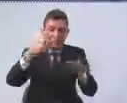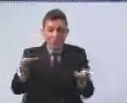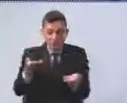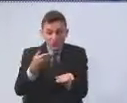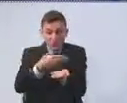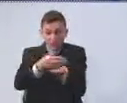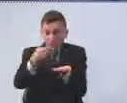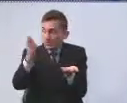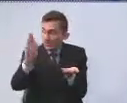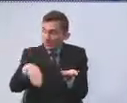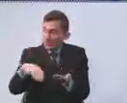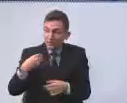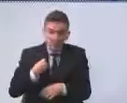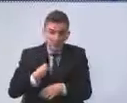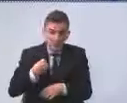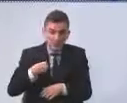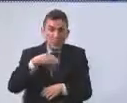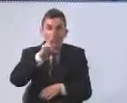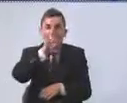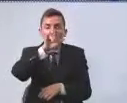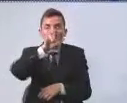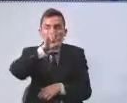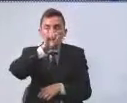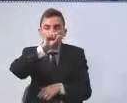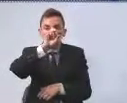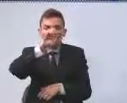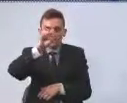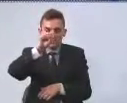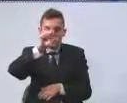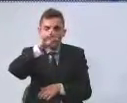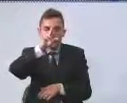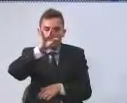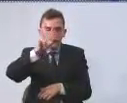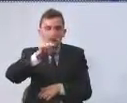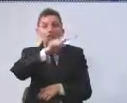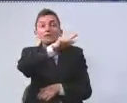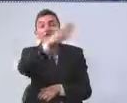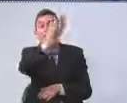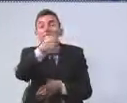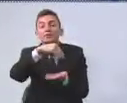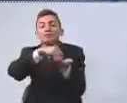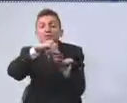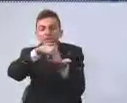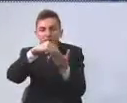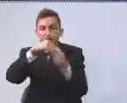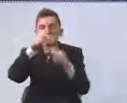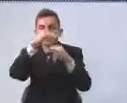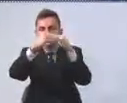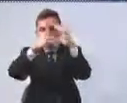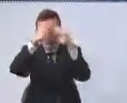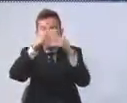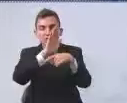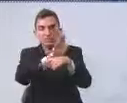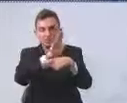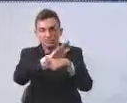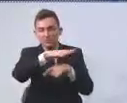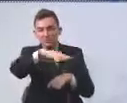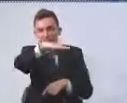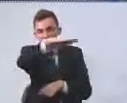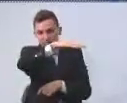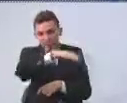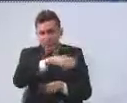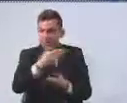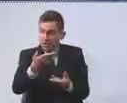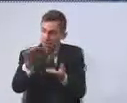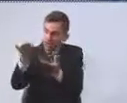recebendo o secretário Ulisses Correia, que é da Secretaria de Desenvolvimento e Assistência Social. Neste momento estaremos